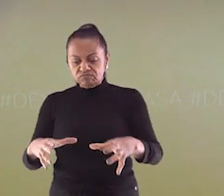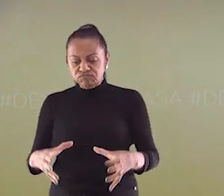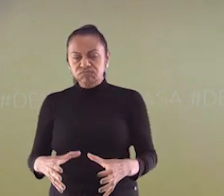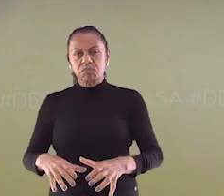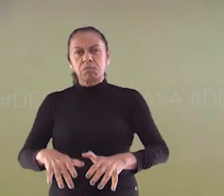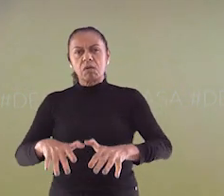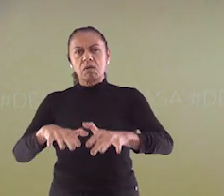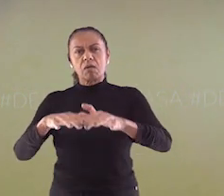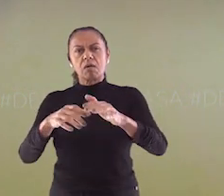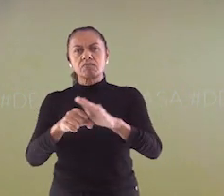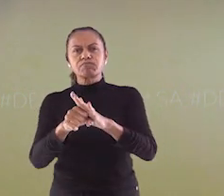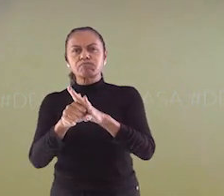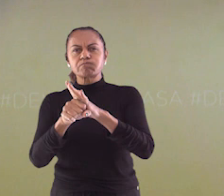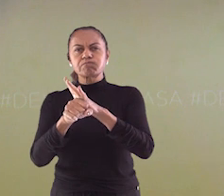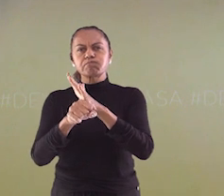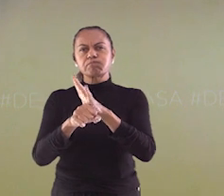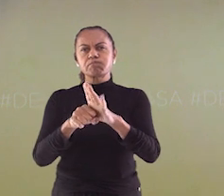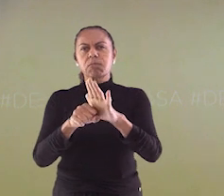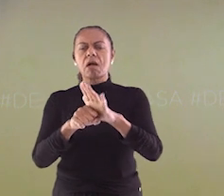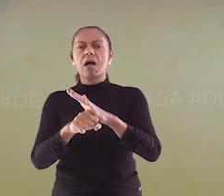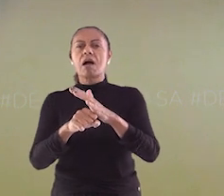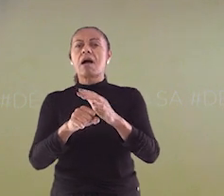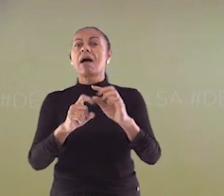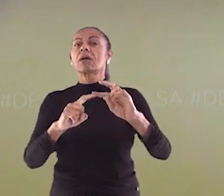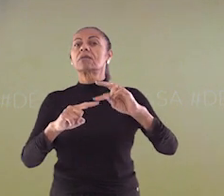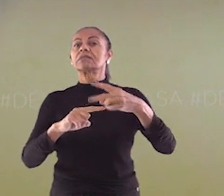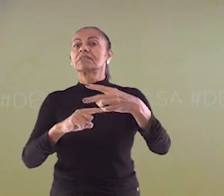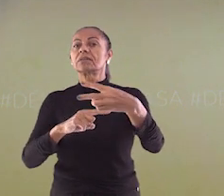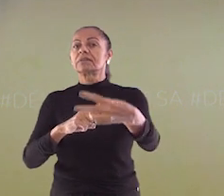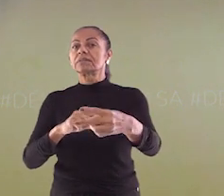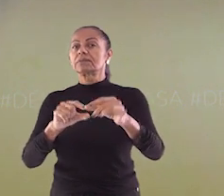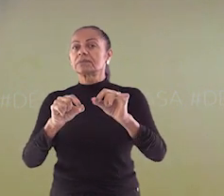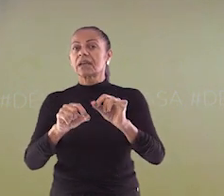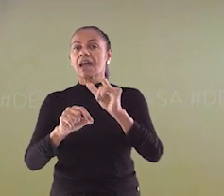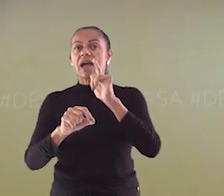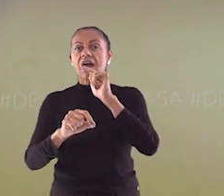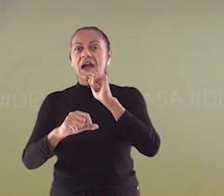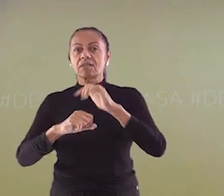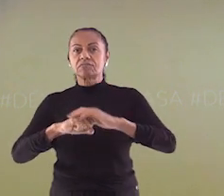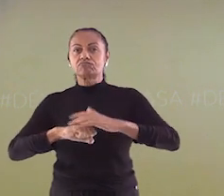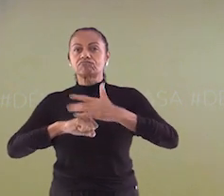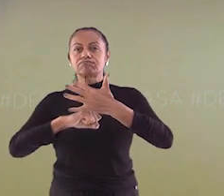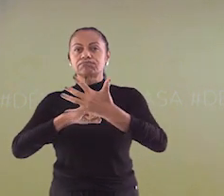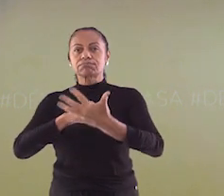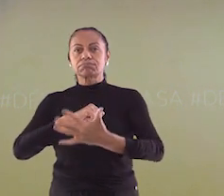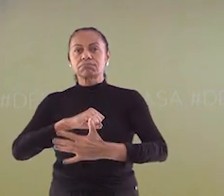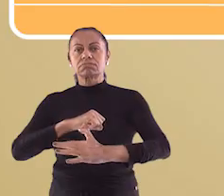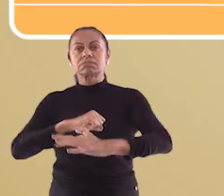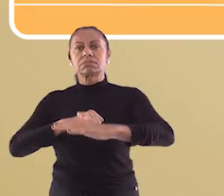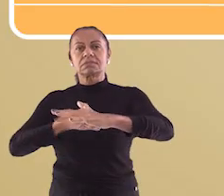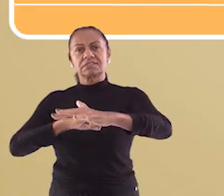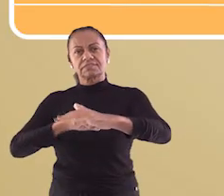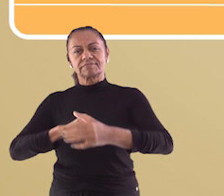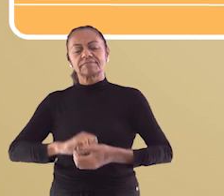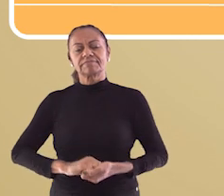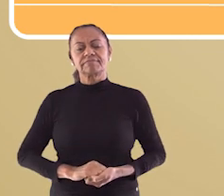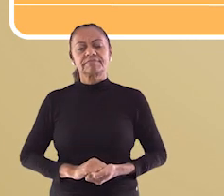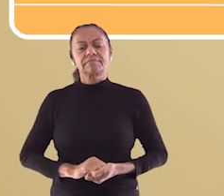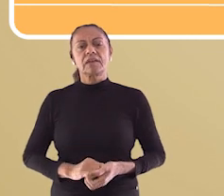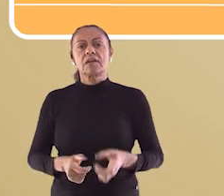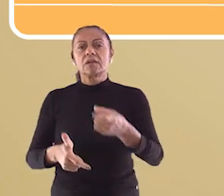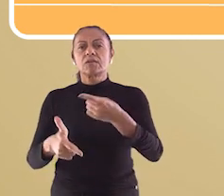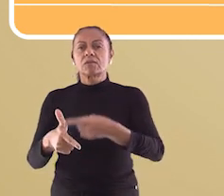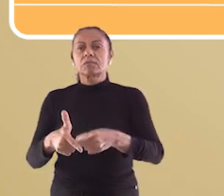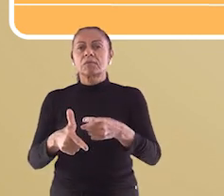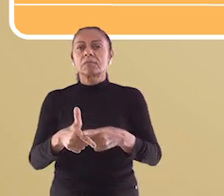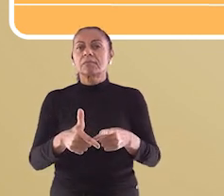de forma errada, entupindo bueiros e, a consequência, alagamentos. Já no que diz respeito